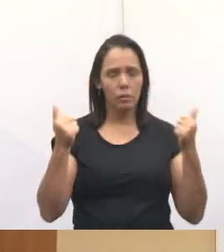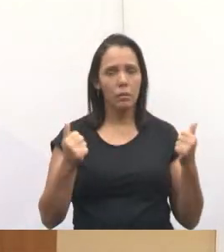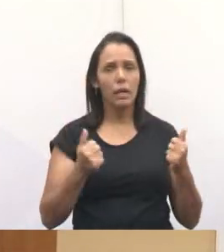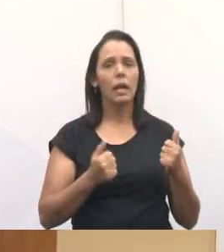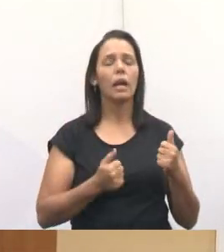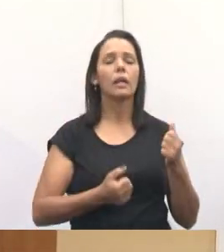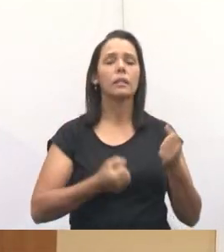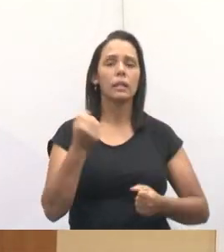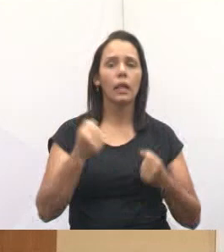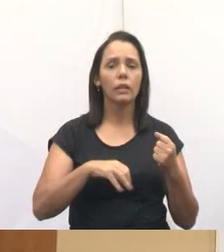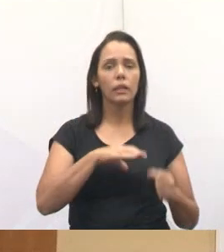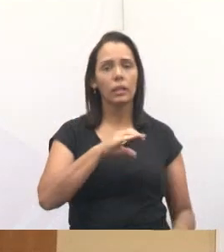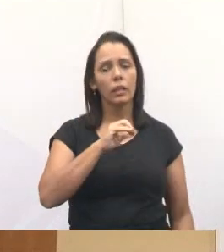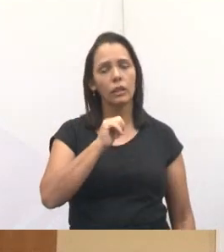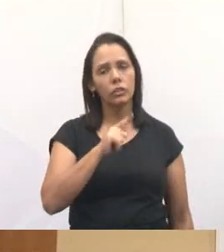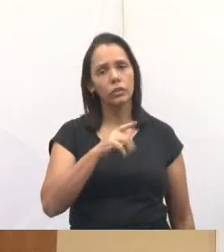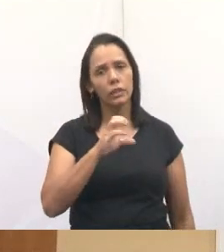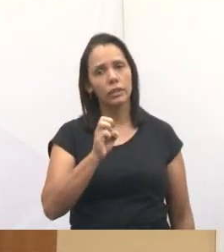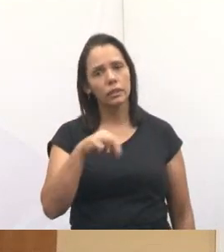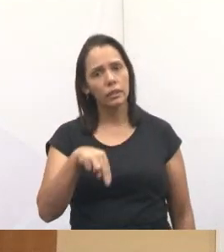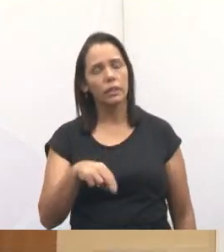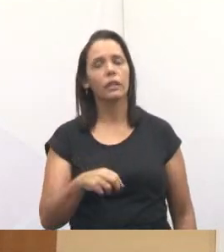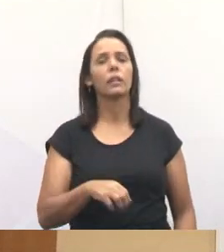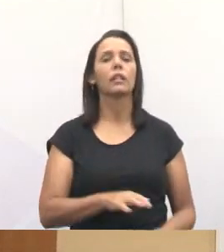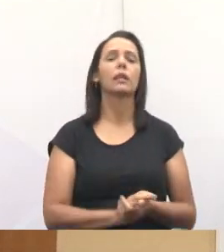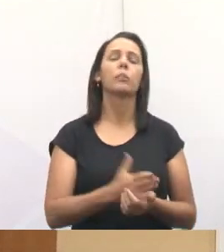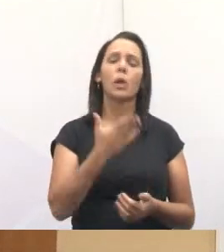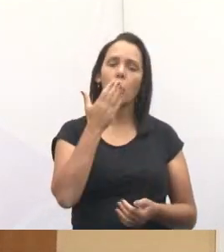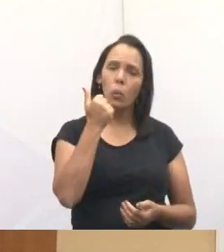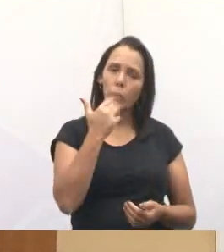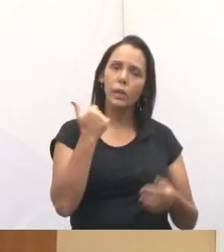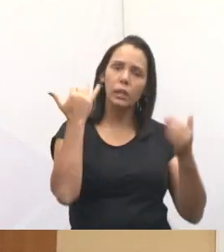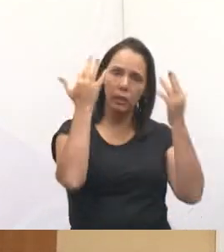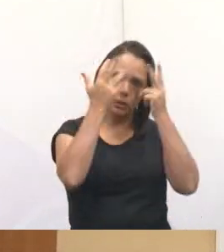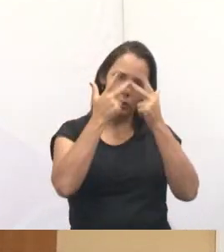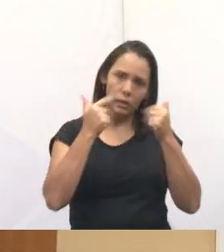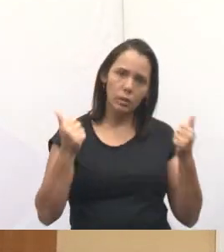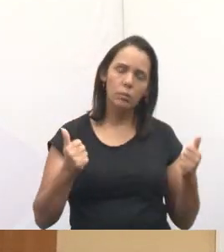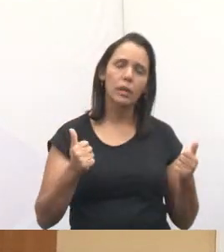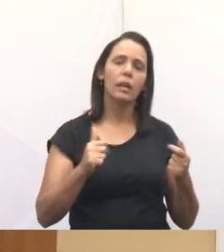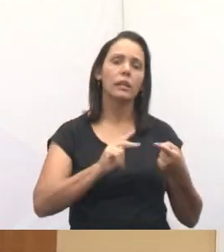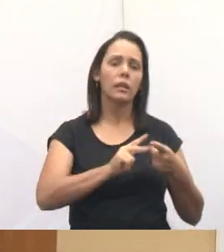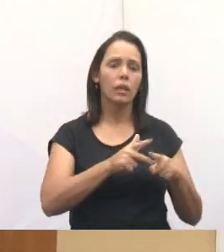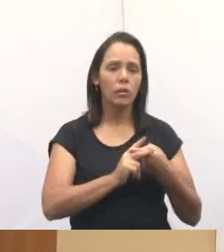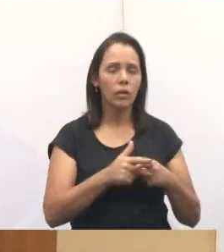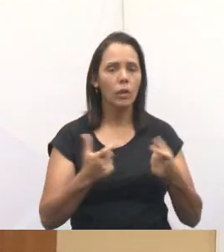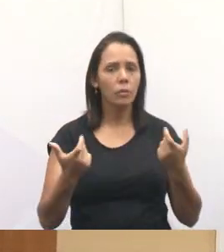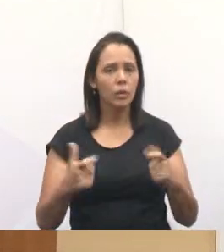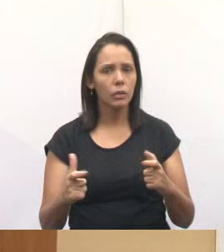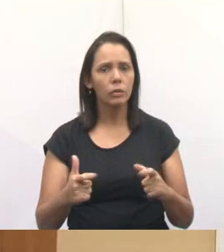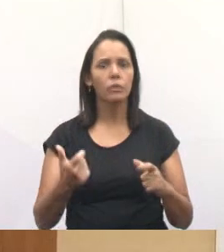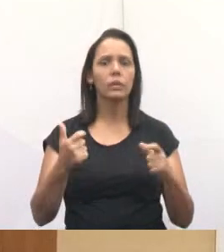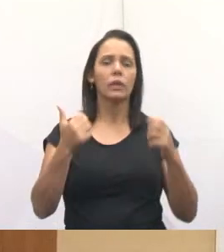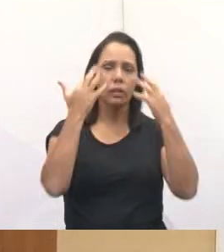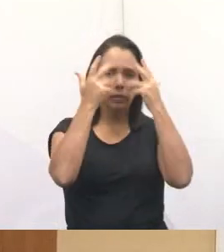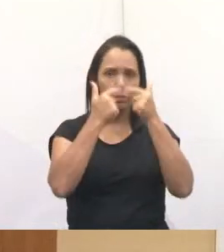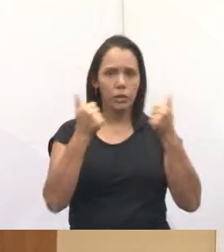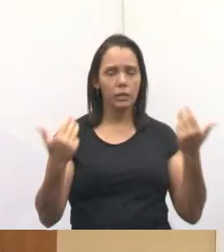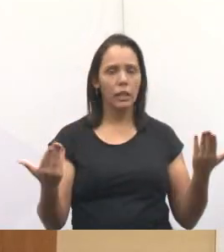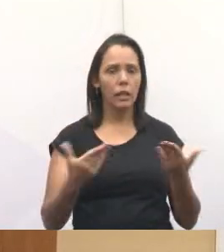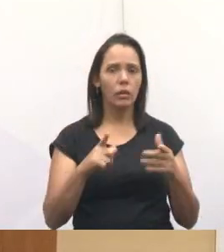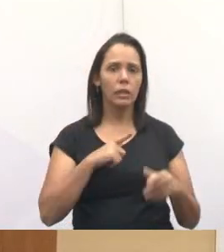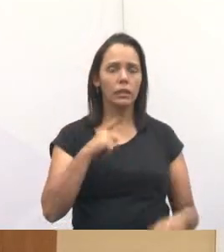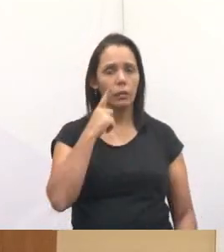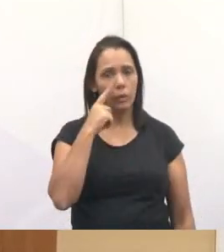-tratos, ração para as ONGs, tá? Reforma do Canil Municipal, agora nós temos gatil lá,